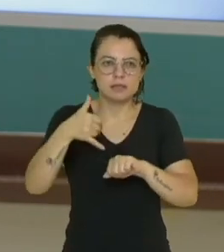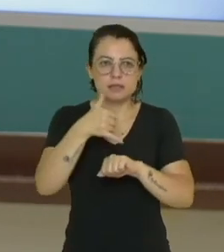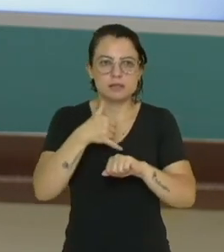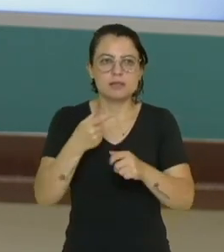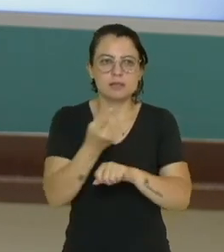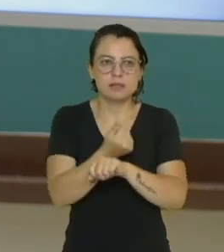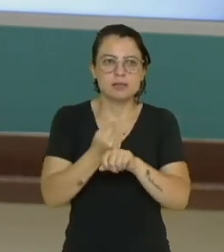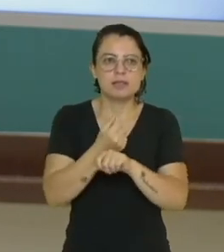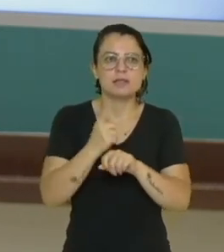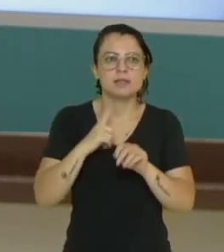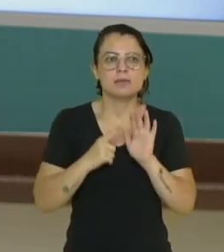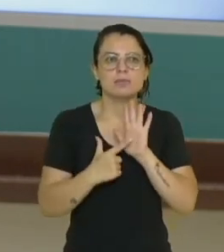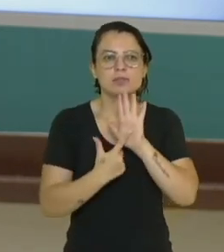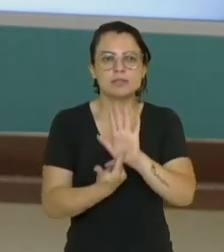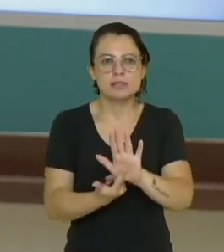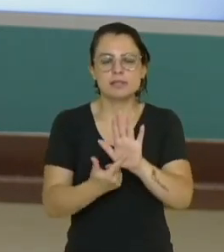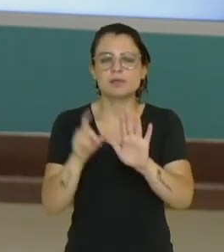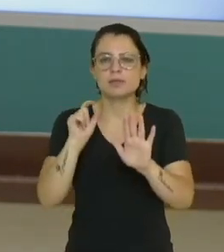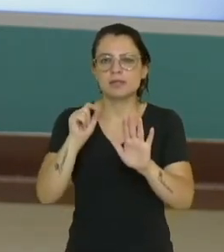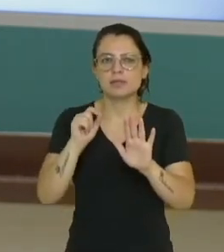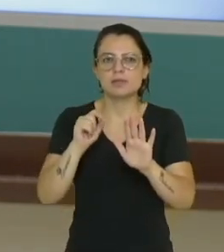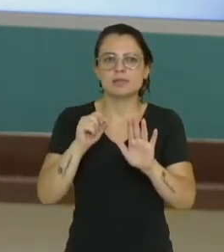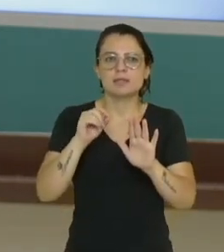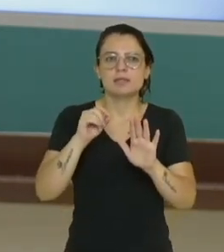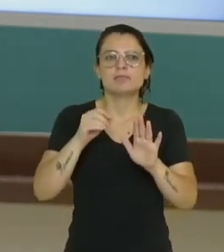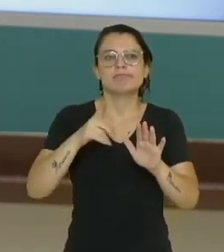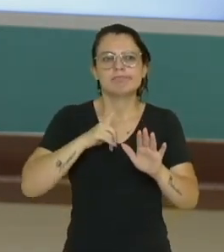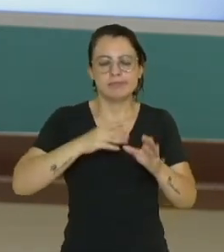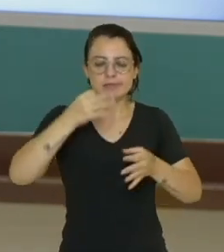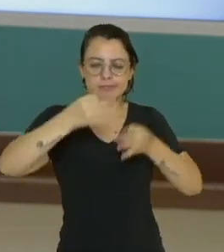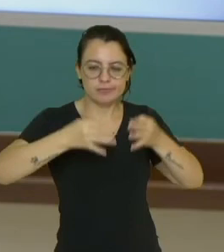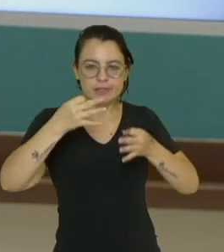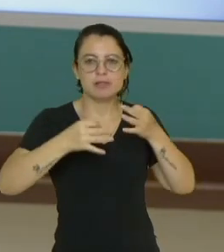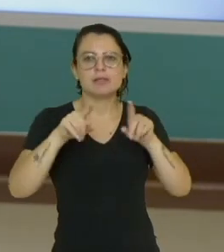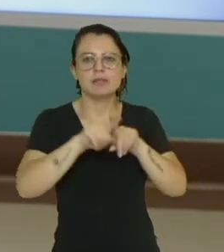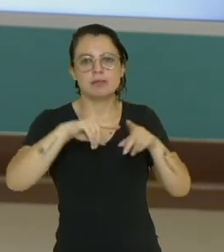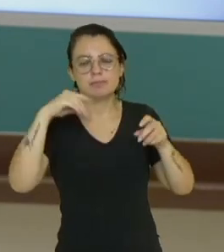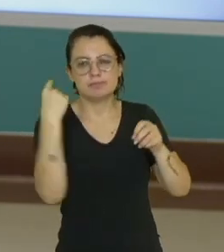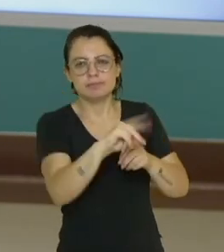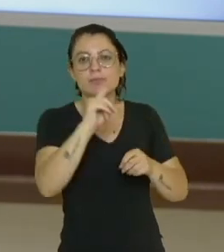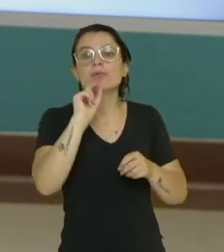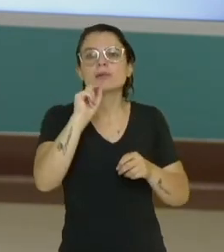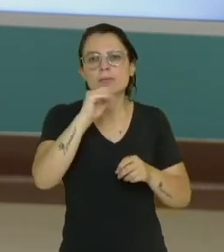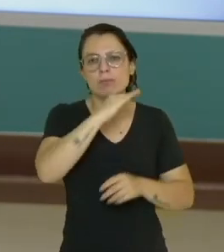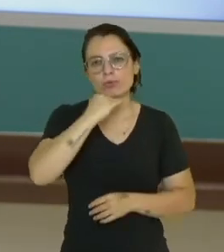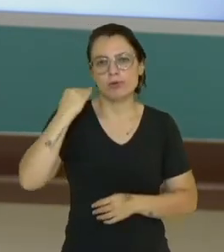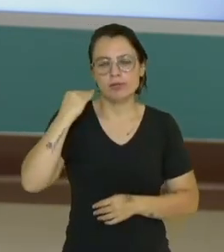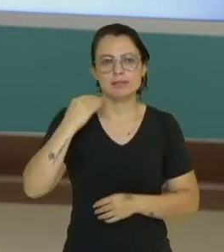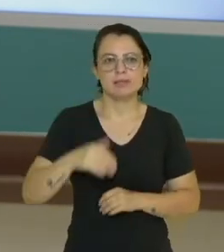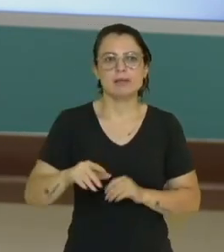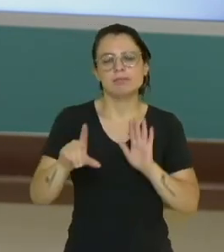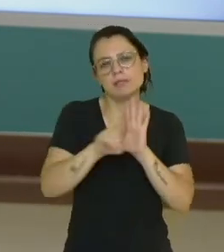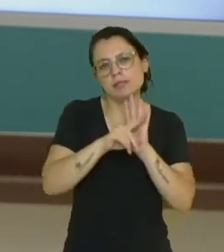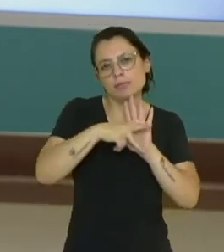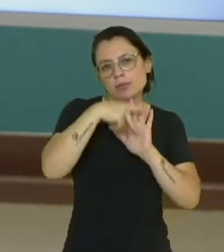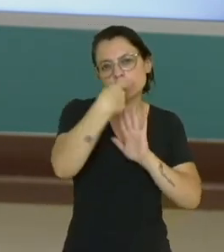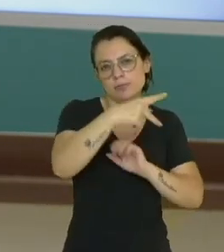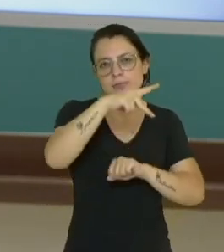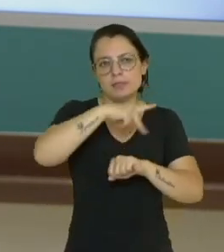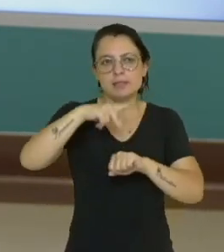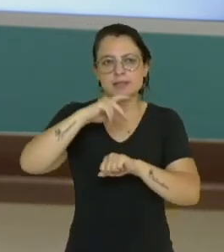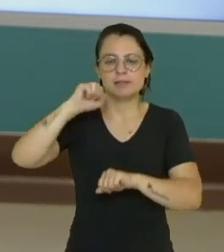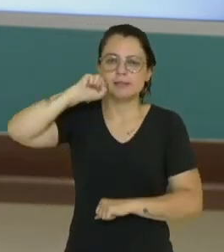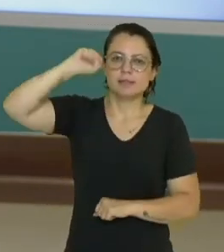E aí sim, mostrando aqui, né, que ele foi deposto, né, foi julgado e morto pela própria lei do país dele, né, condenado à forca